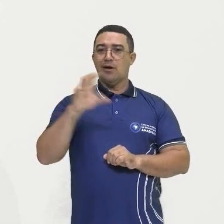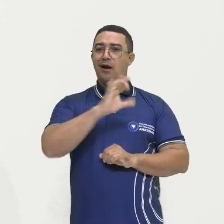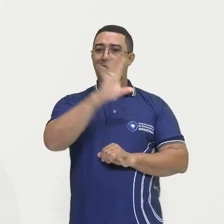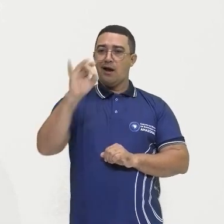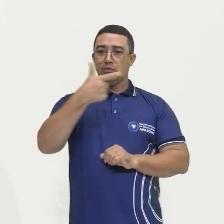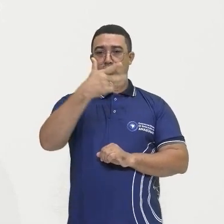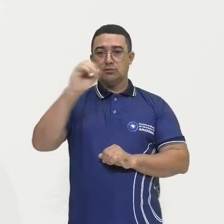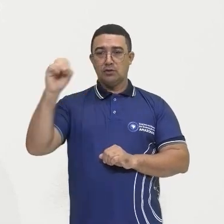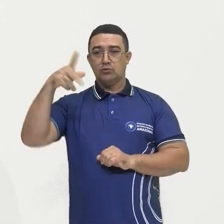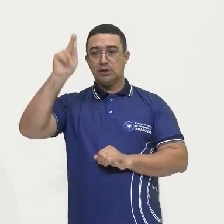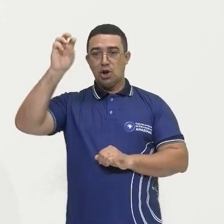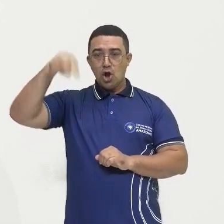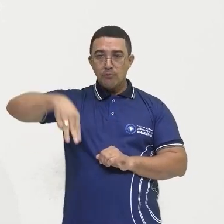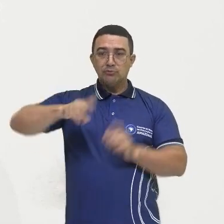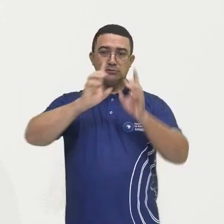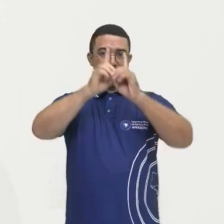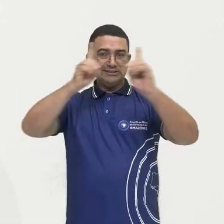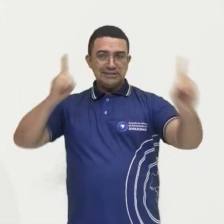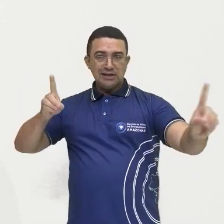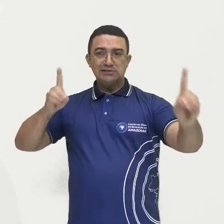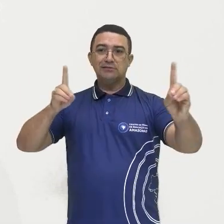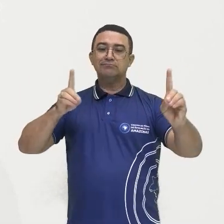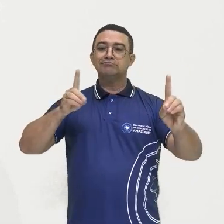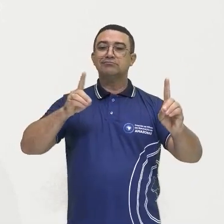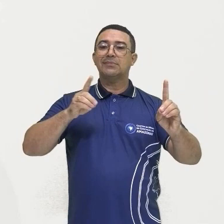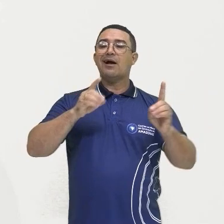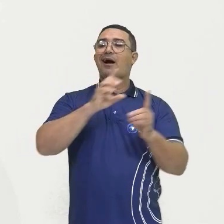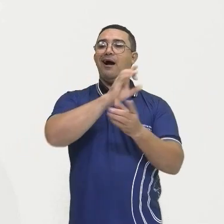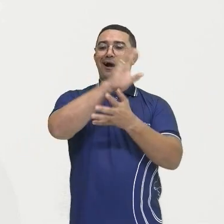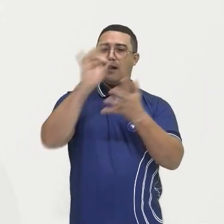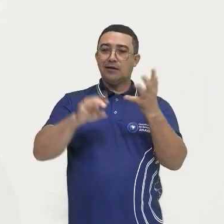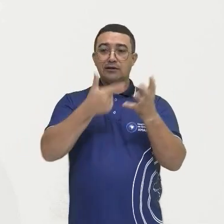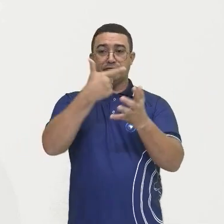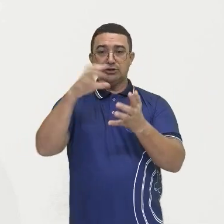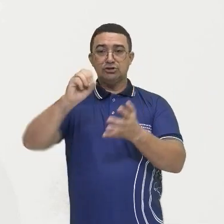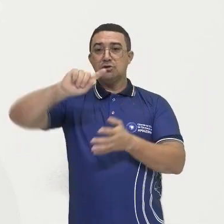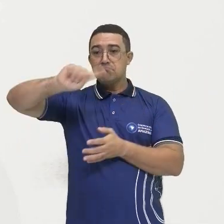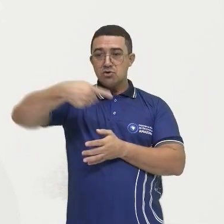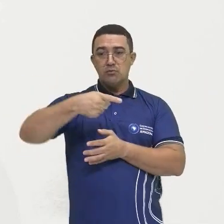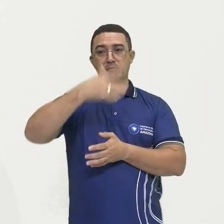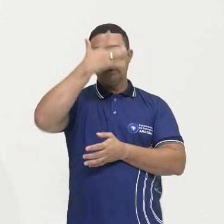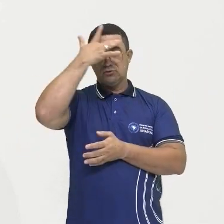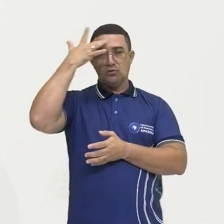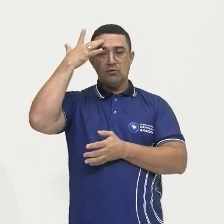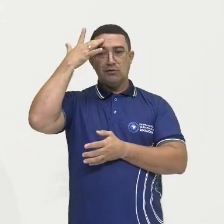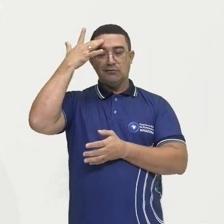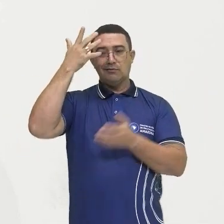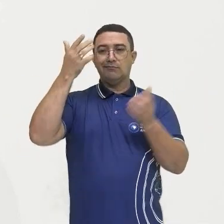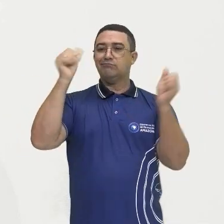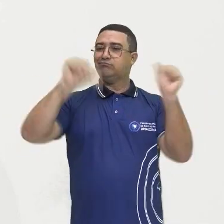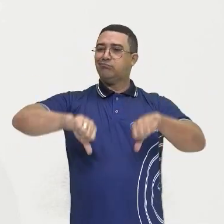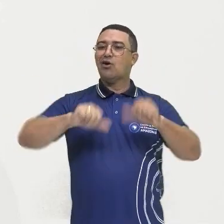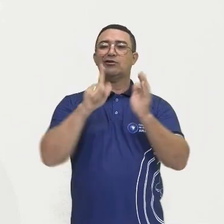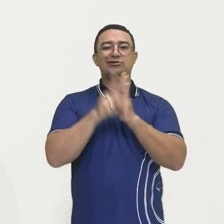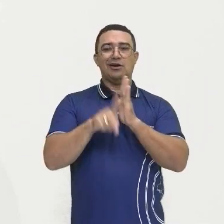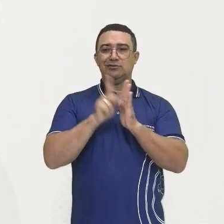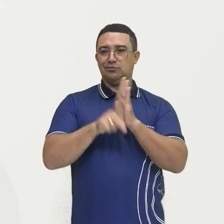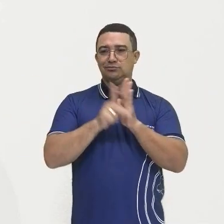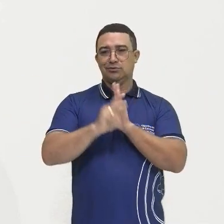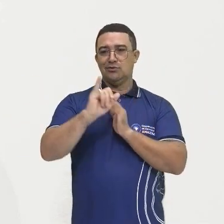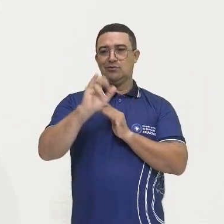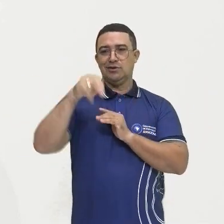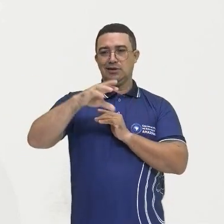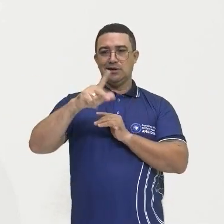habitantes. Então, eles tinham esse projeto, mas esse projeto aí para a Amazônia, acabou ali fracassando.